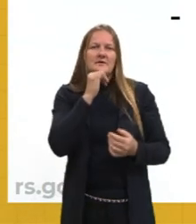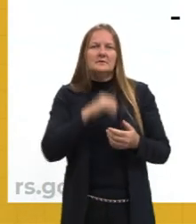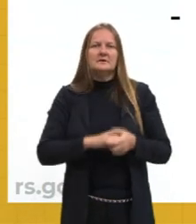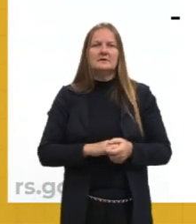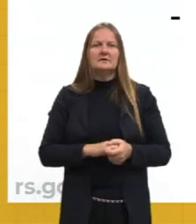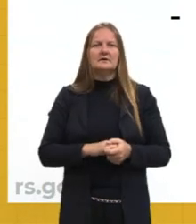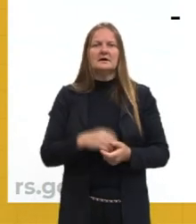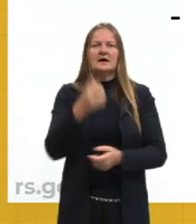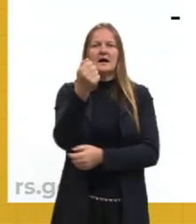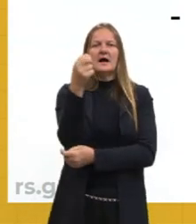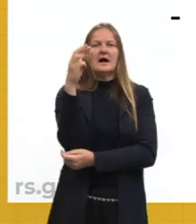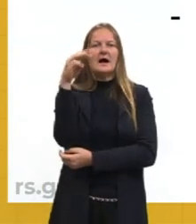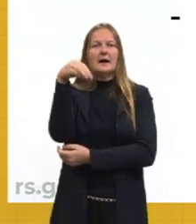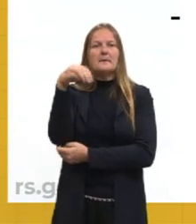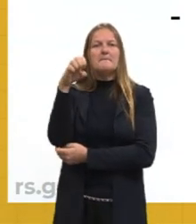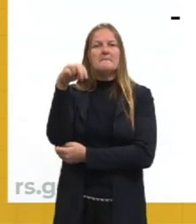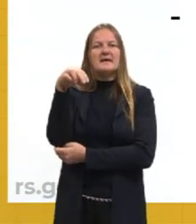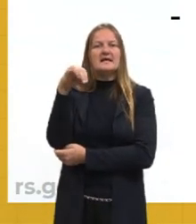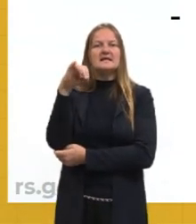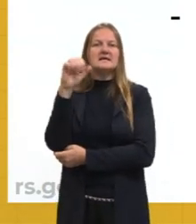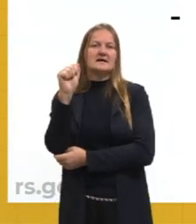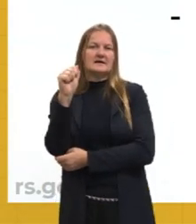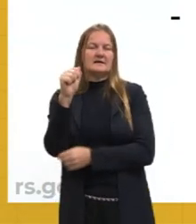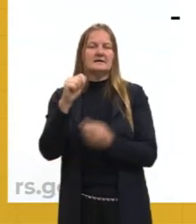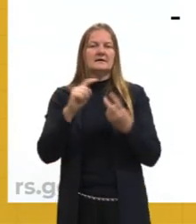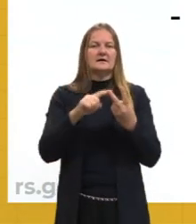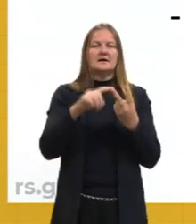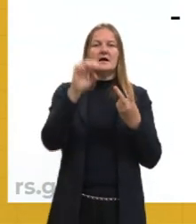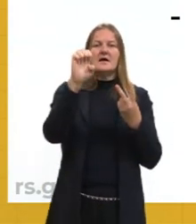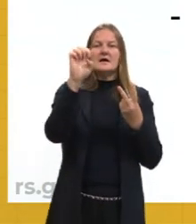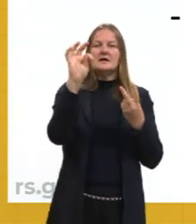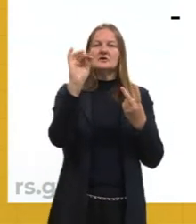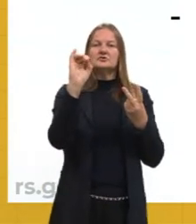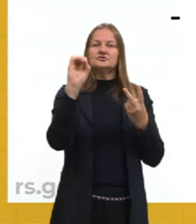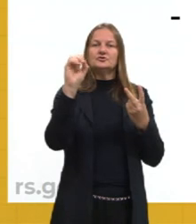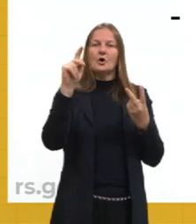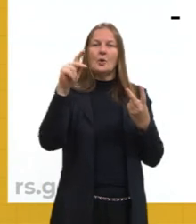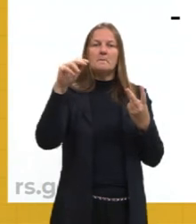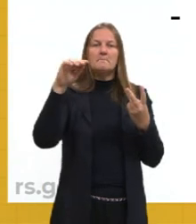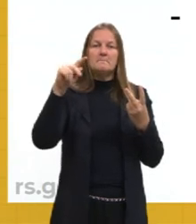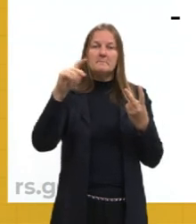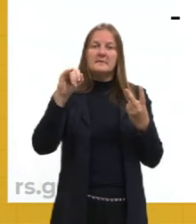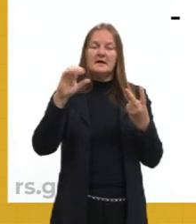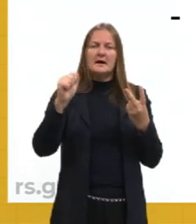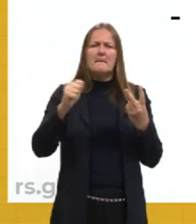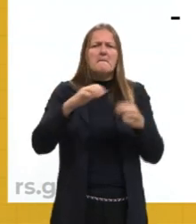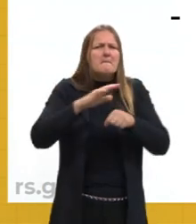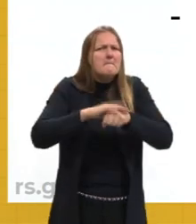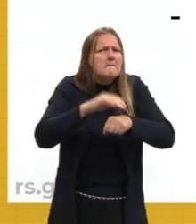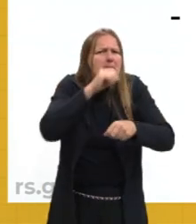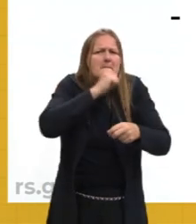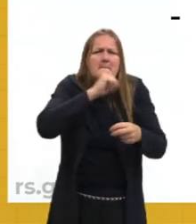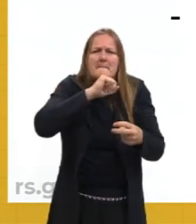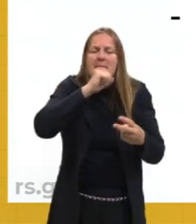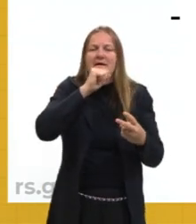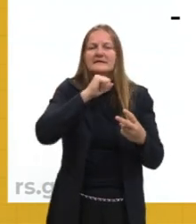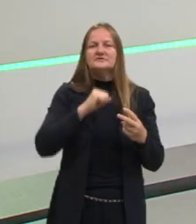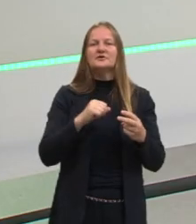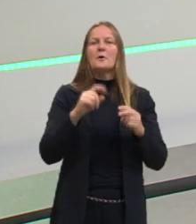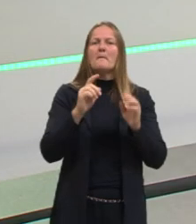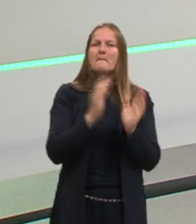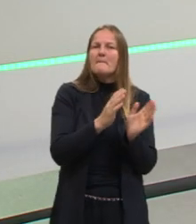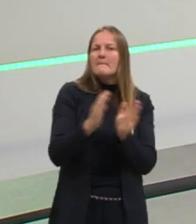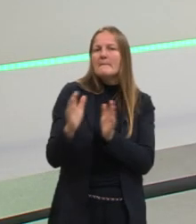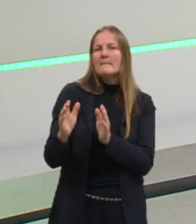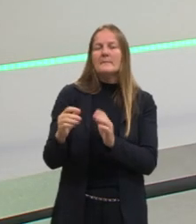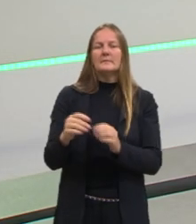a da Armênia e da Etiópia, que estão entre as igrejas cristãs mais antigas. Em alguns momentos, tanto a